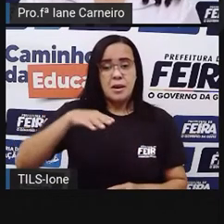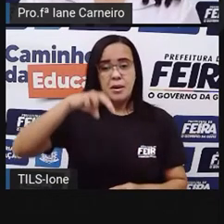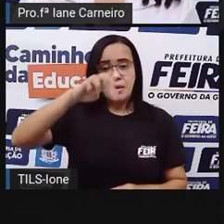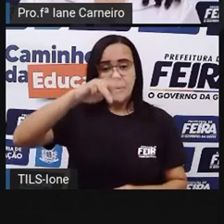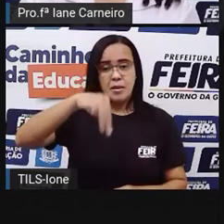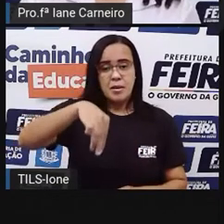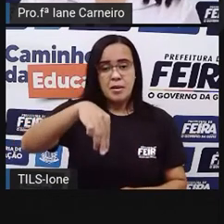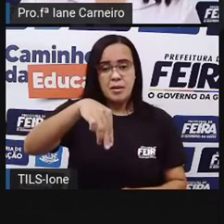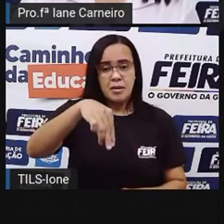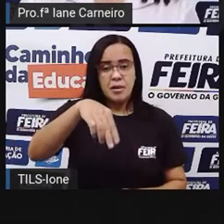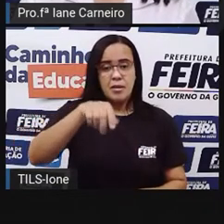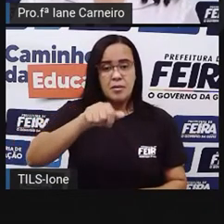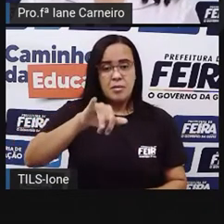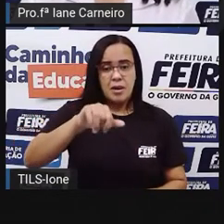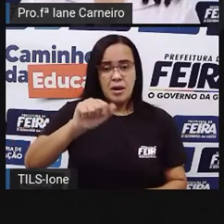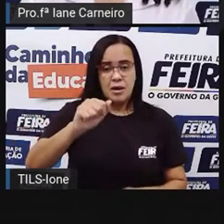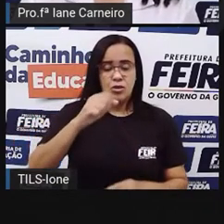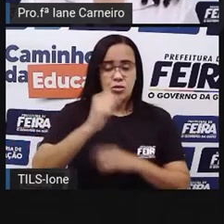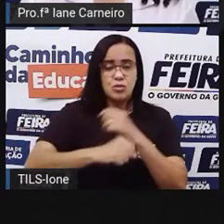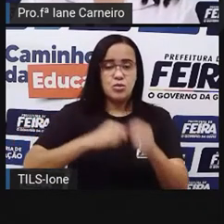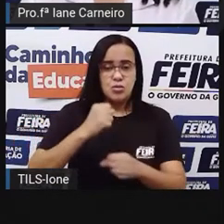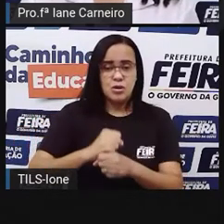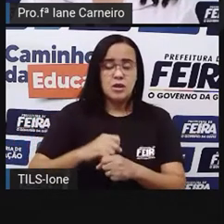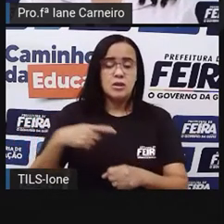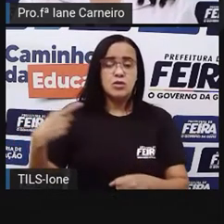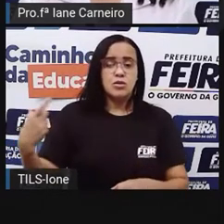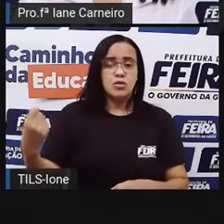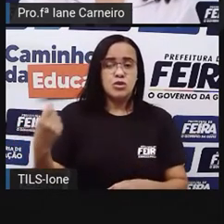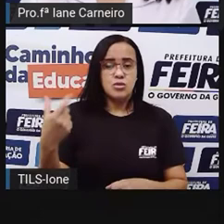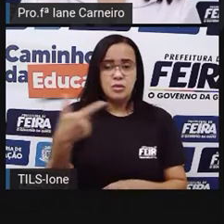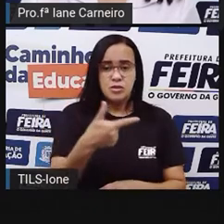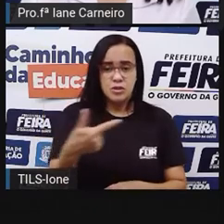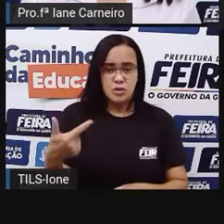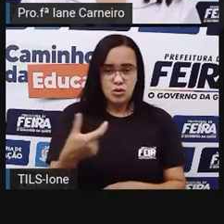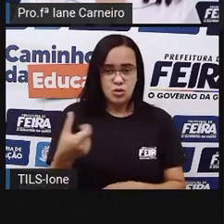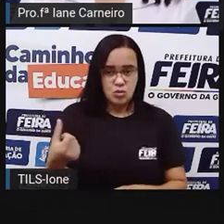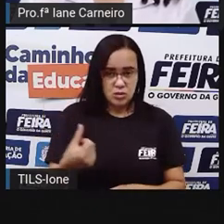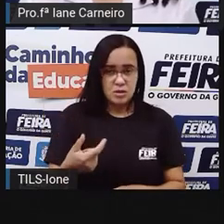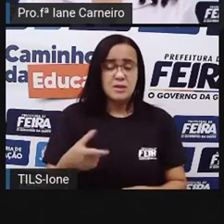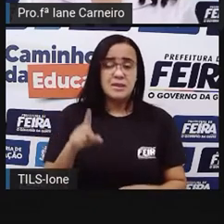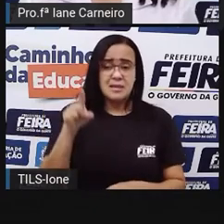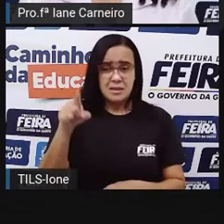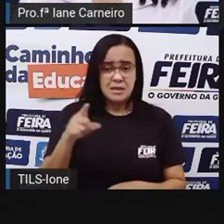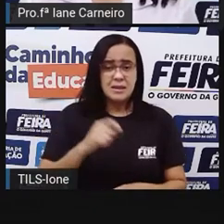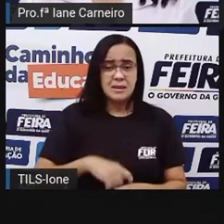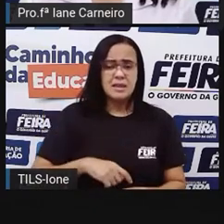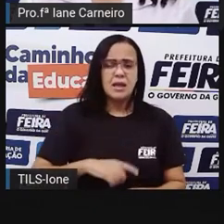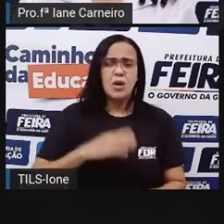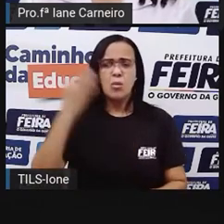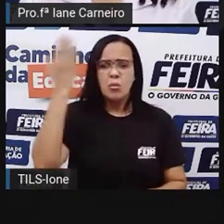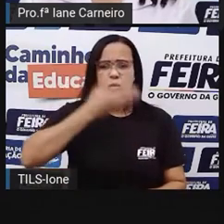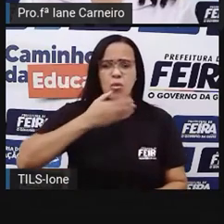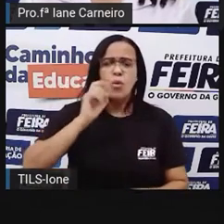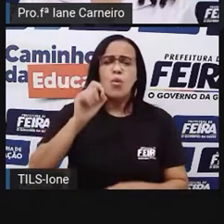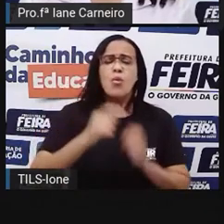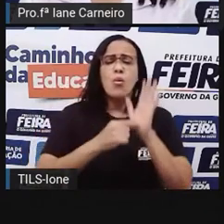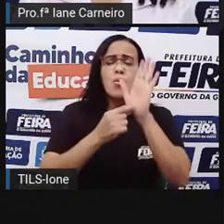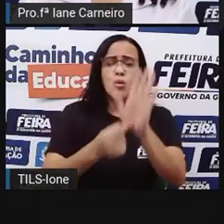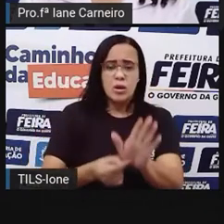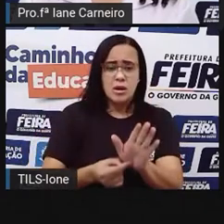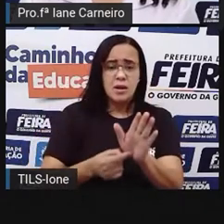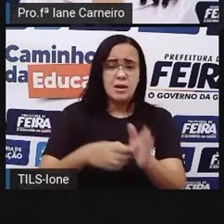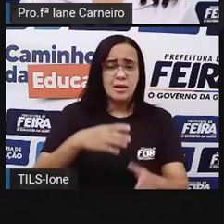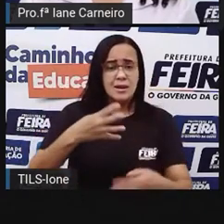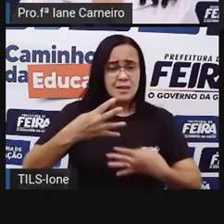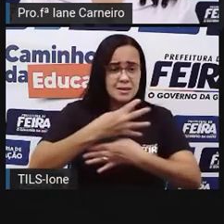Arte na Rua, mostrando as intervenções da cidade de Salvador e das outras partes do mundo. Olha só aqui o desenho, ó, que já tem ali,